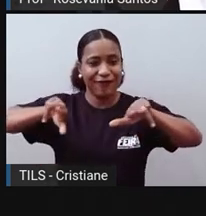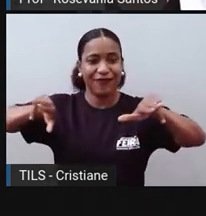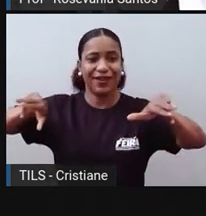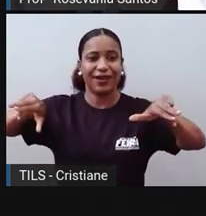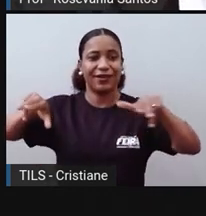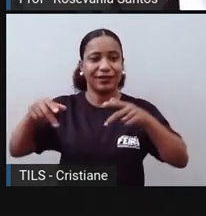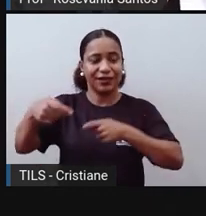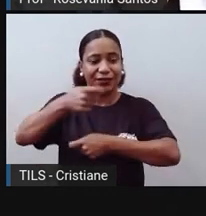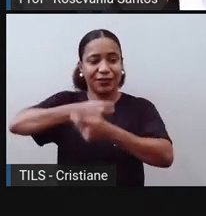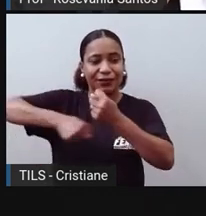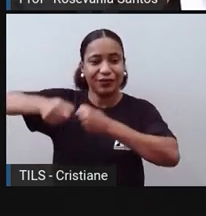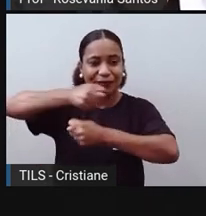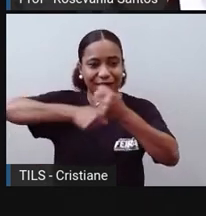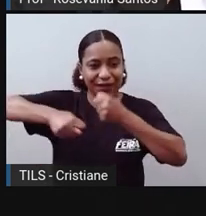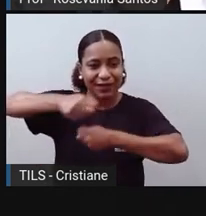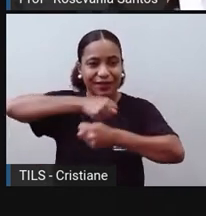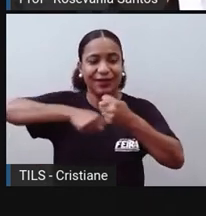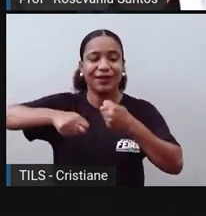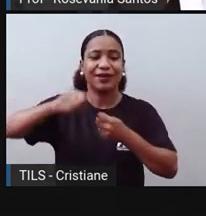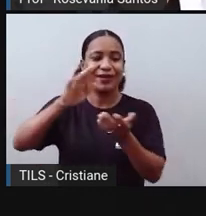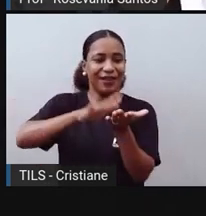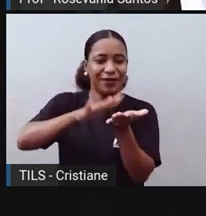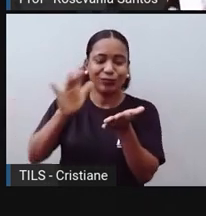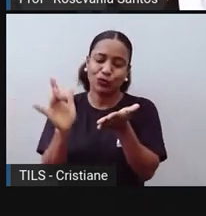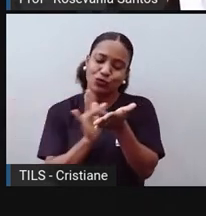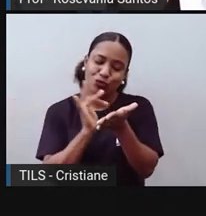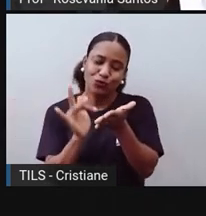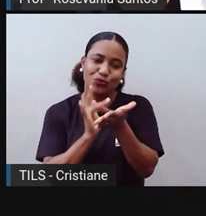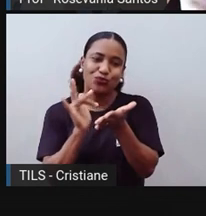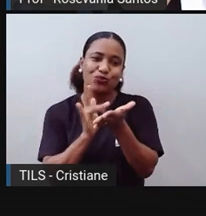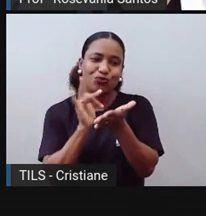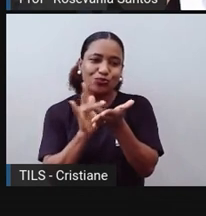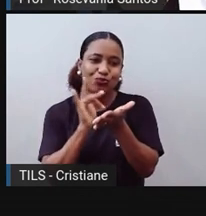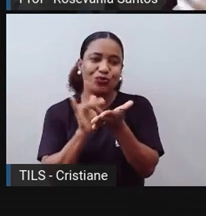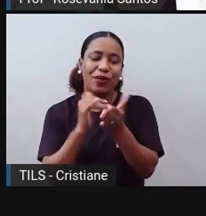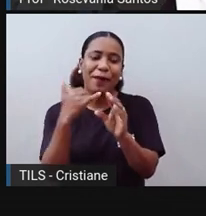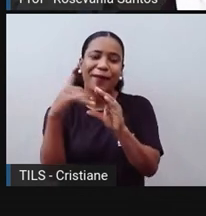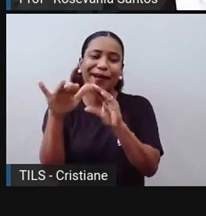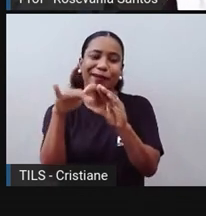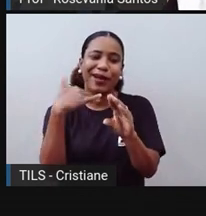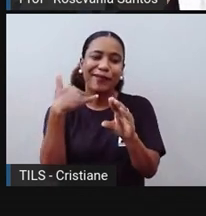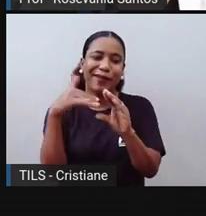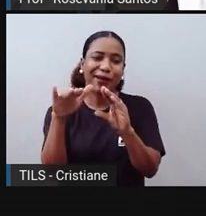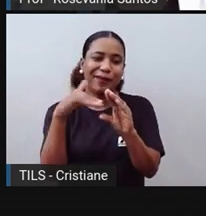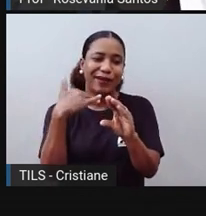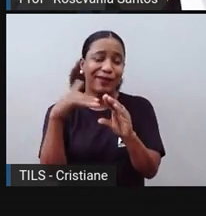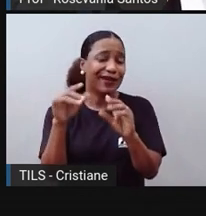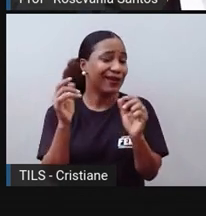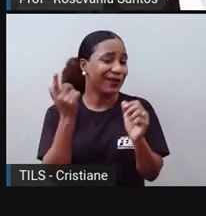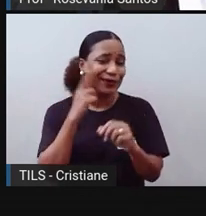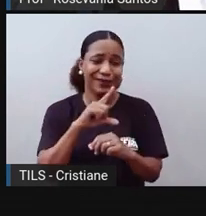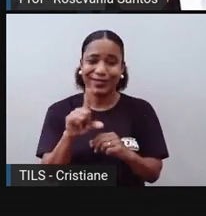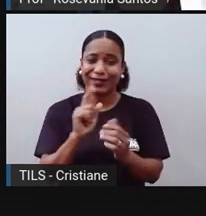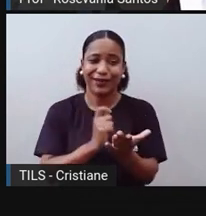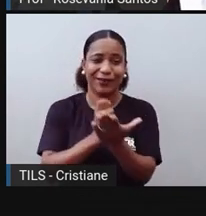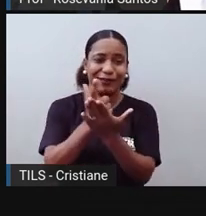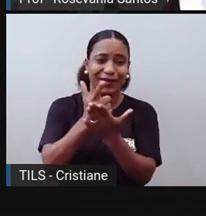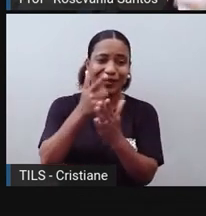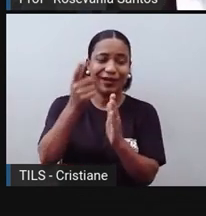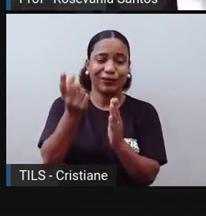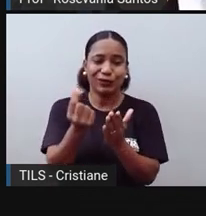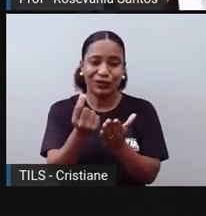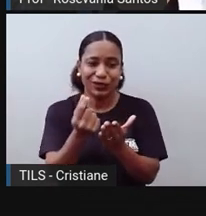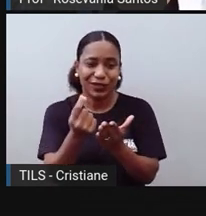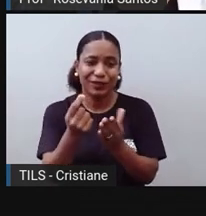econômicas, ali, ó, na palma da mão, se você precisar sair para qualquer outro lugar, tudo na maior comodidade,